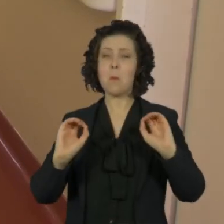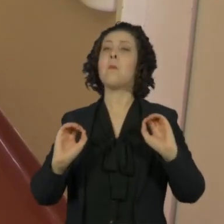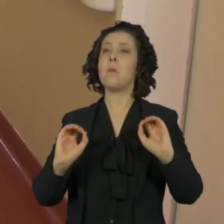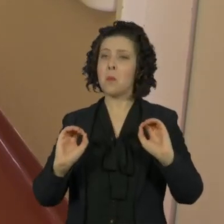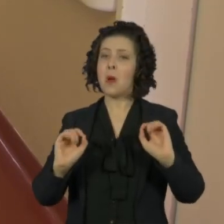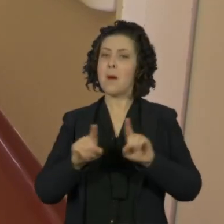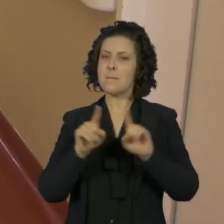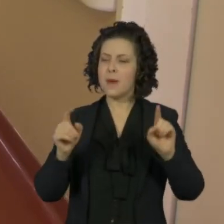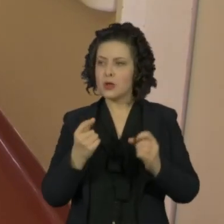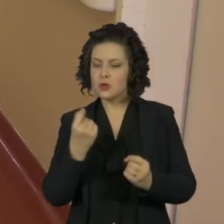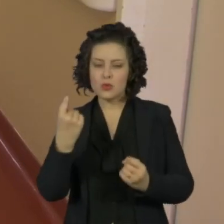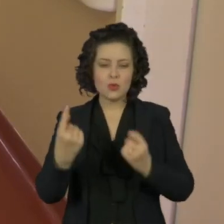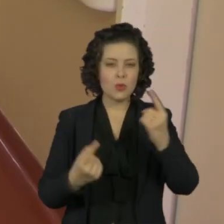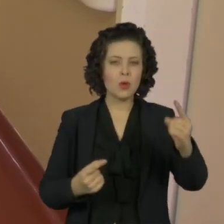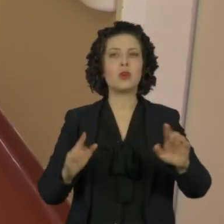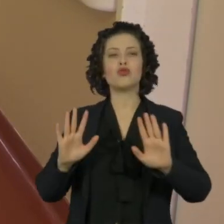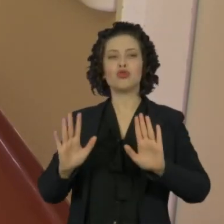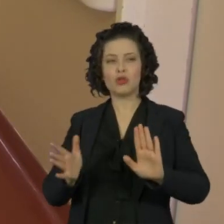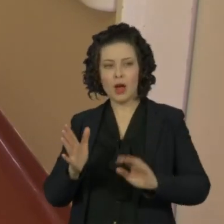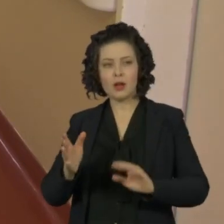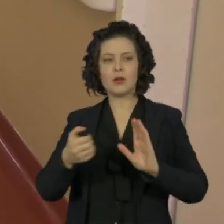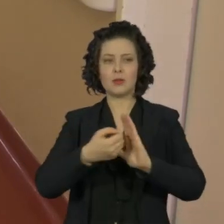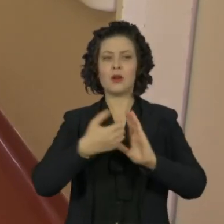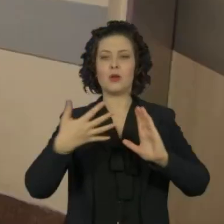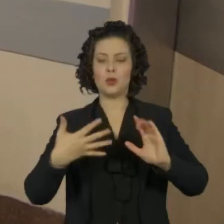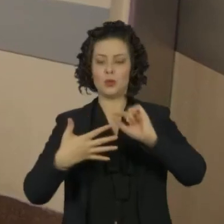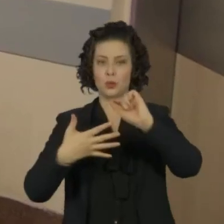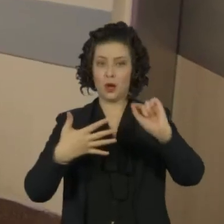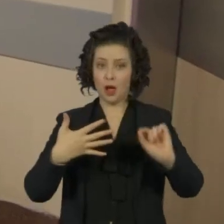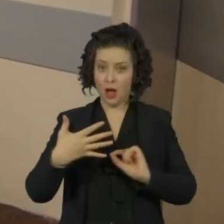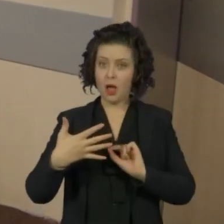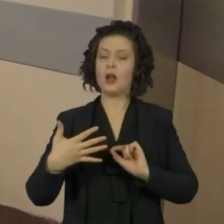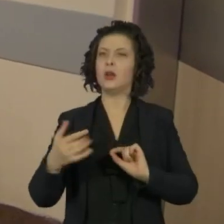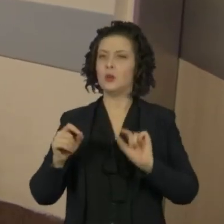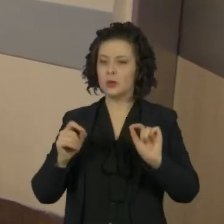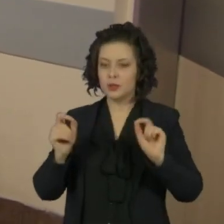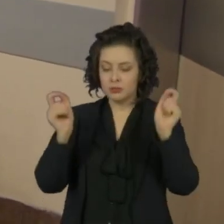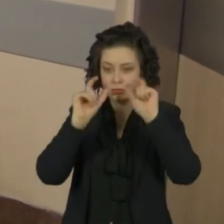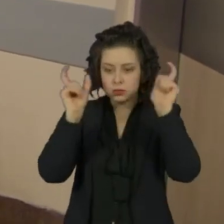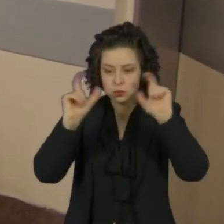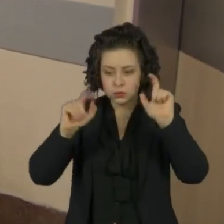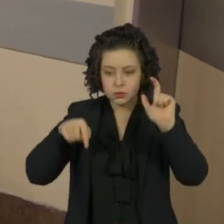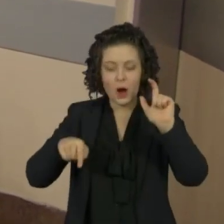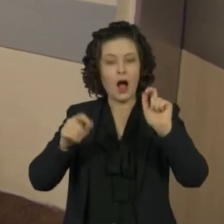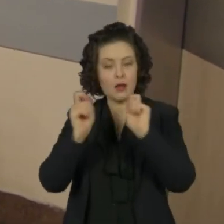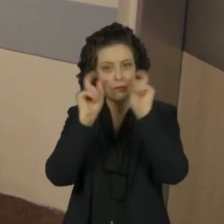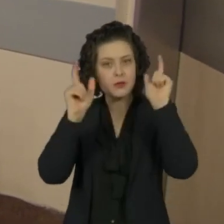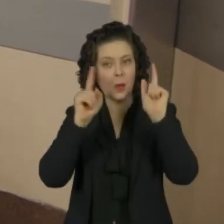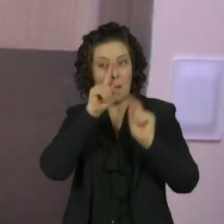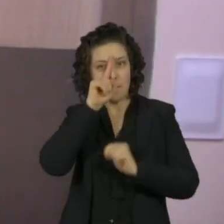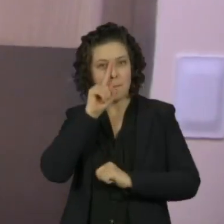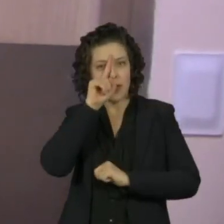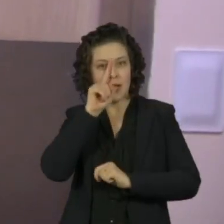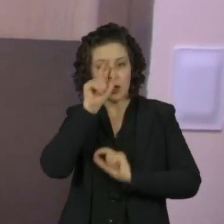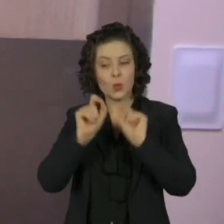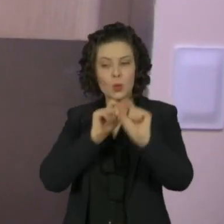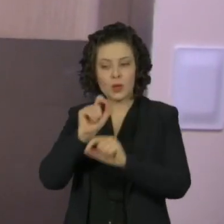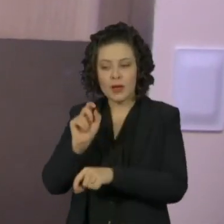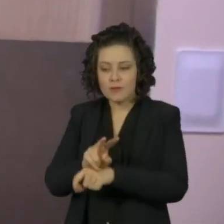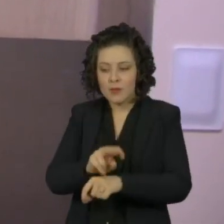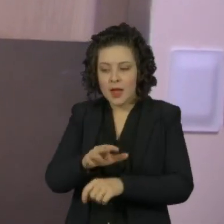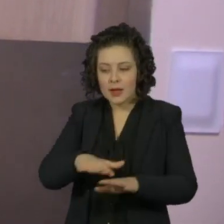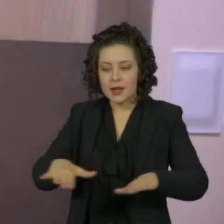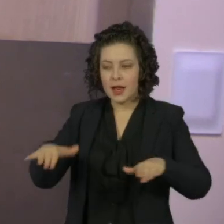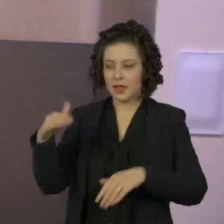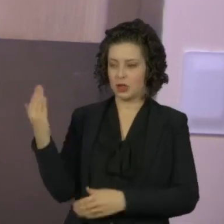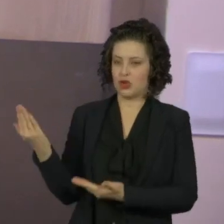com características da já conhecida Síndrome de Kawasaki vem deixando aceso o alerta sobre os riscos da infecção em crianças